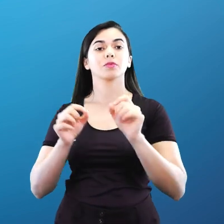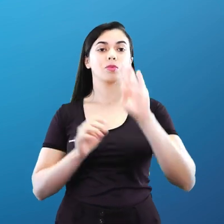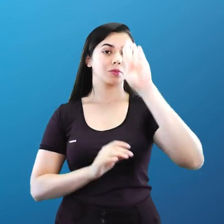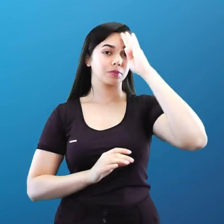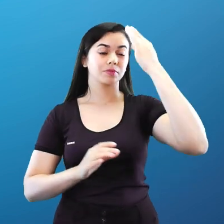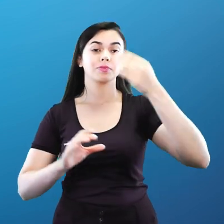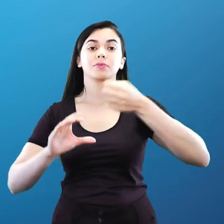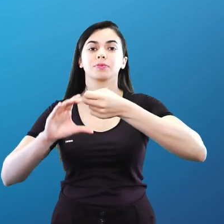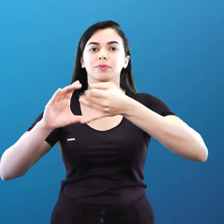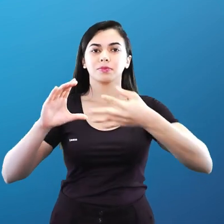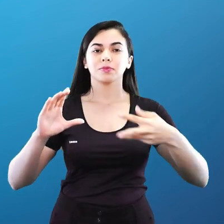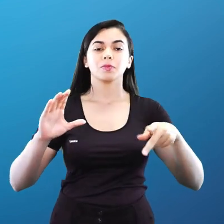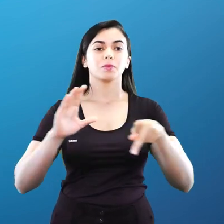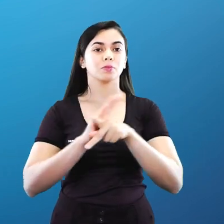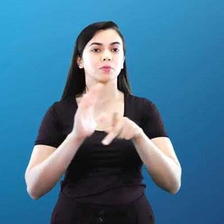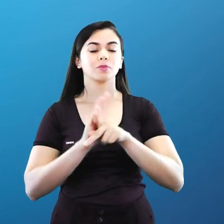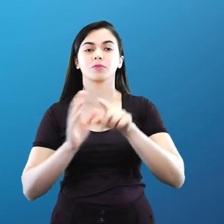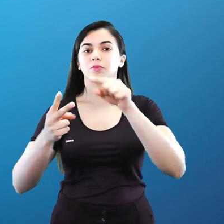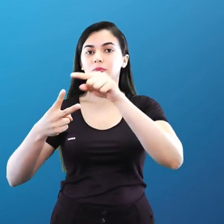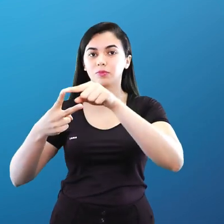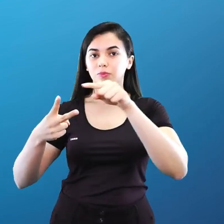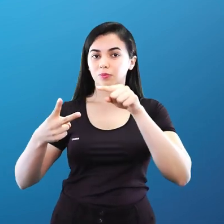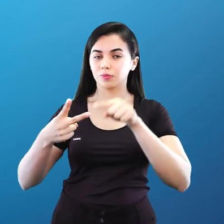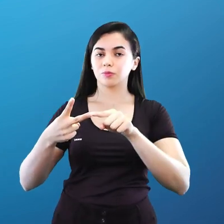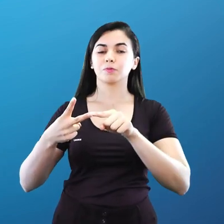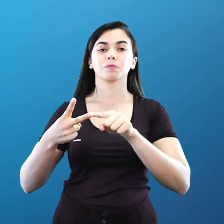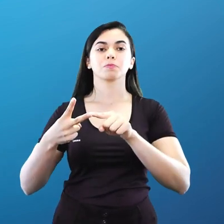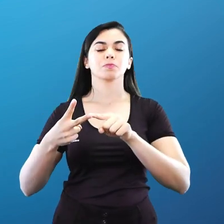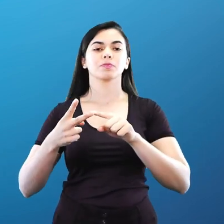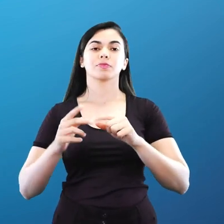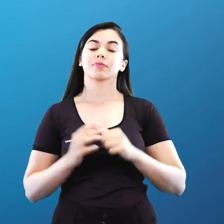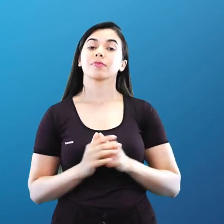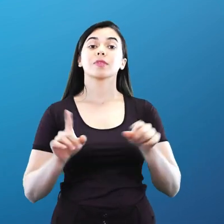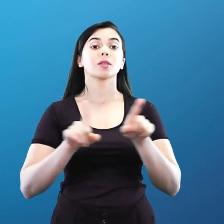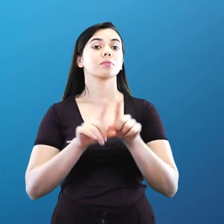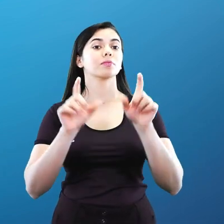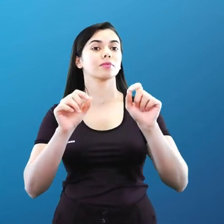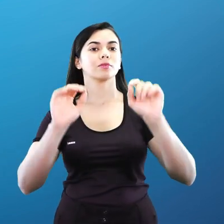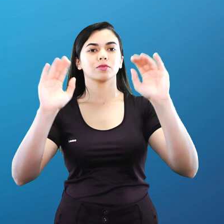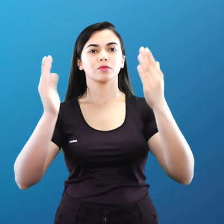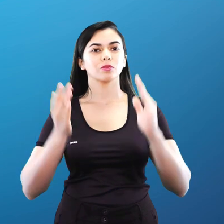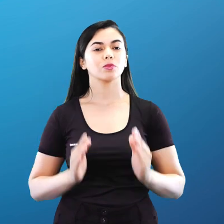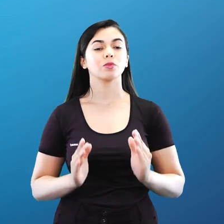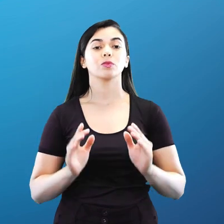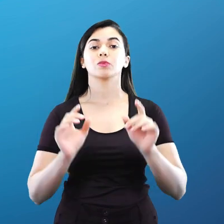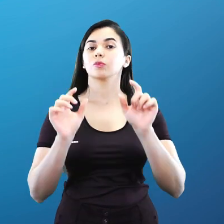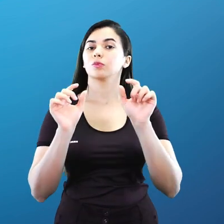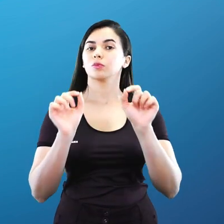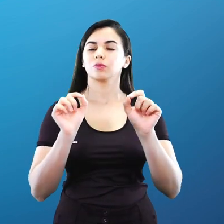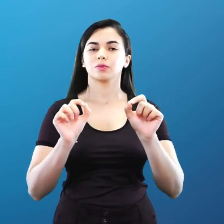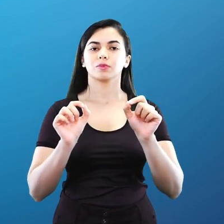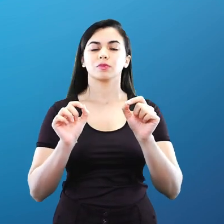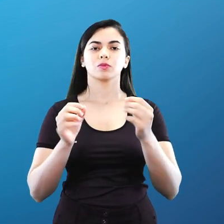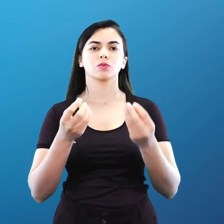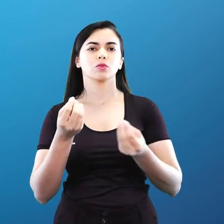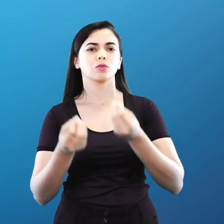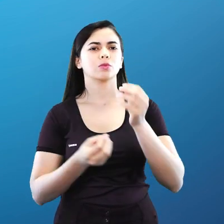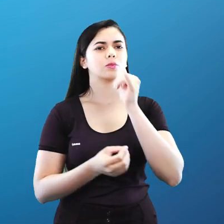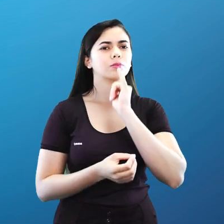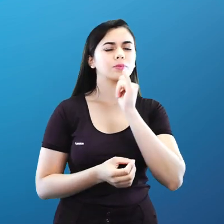da bipolaridade e da multipolaridade e analisar as implicações aí dessa questão da